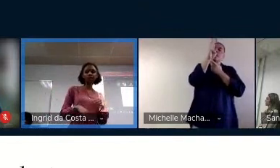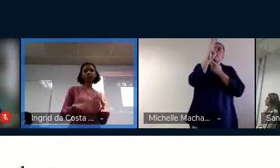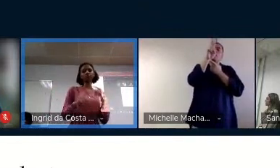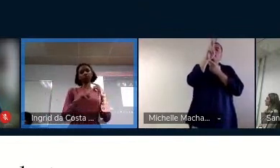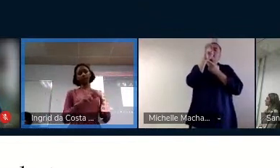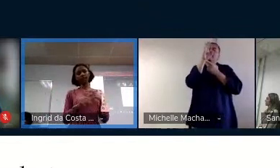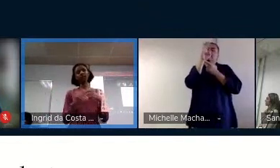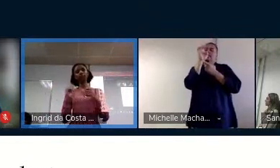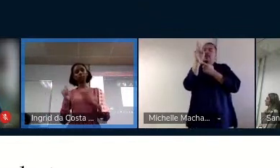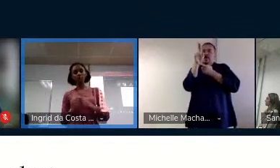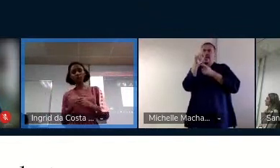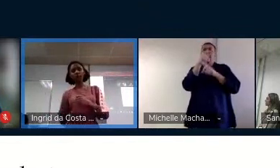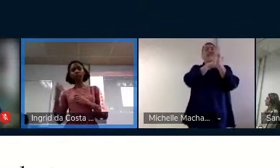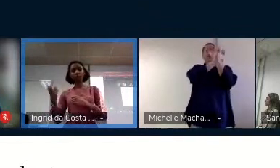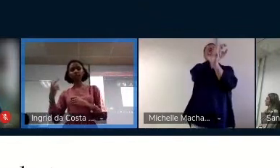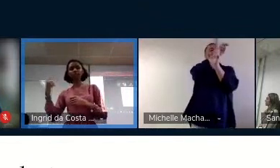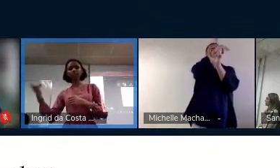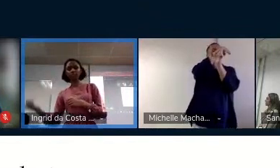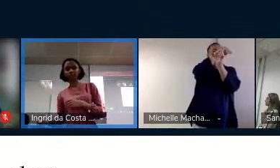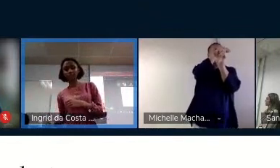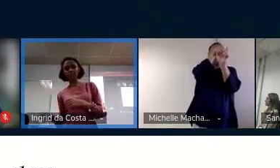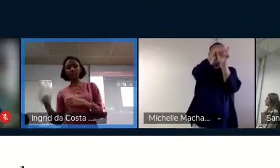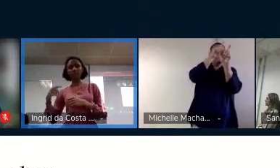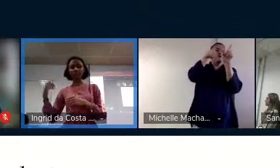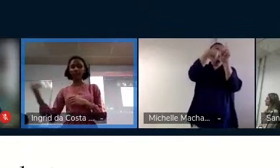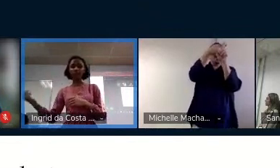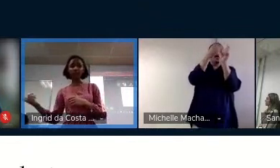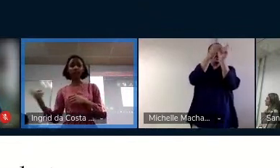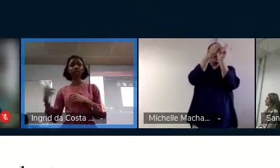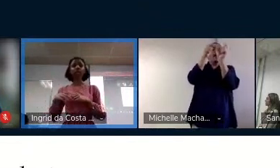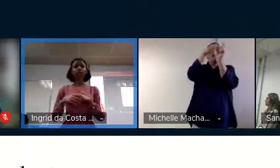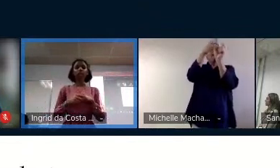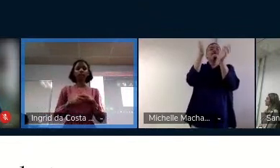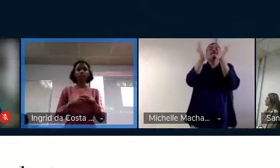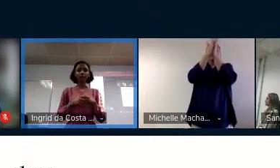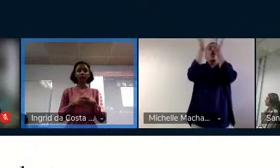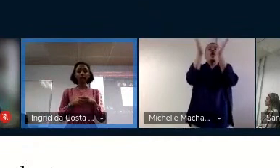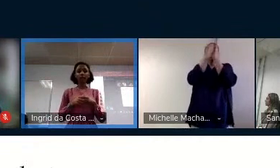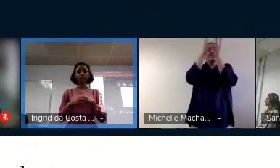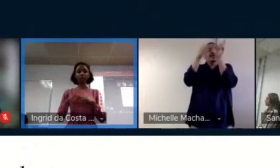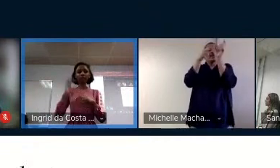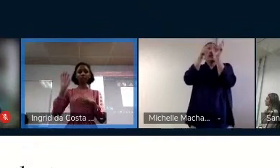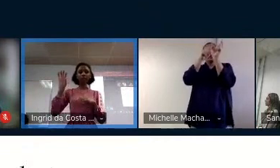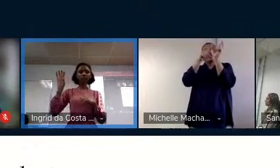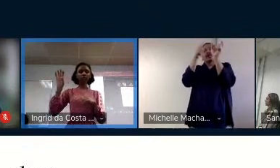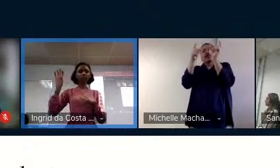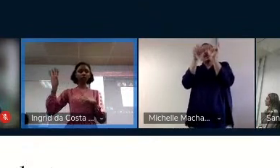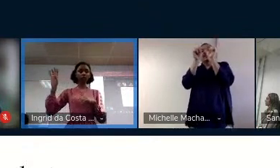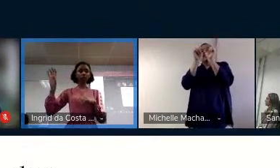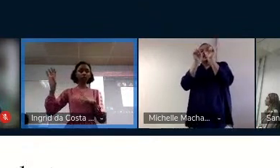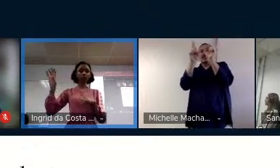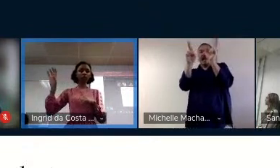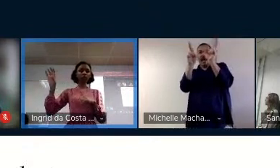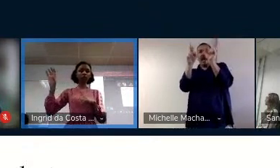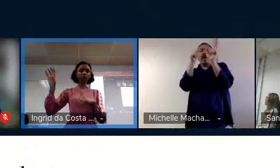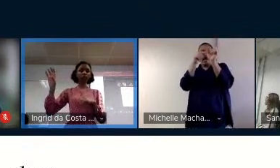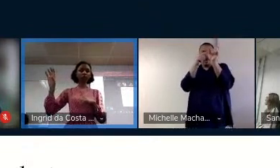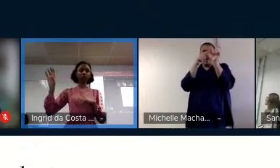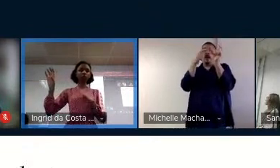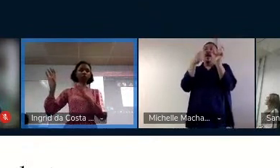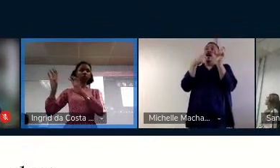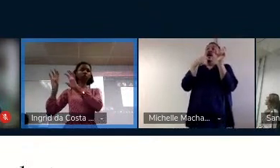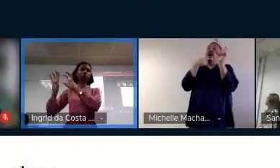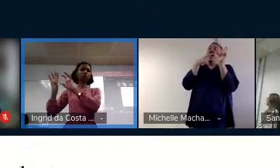em mais pobre mais ser, ser, né? Mesmo ela tendo feito o